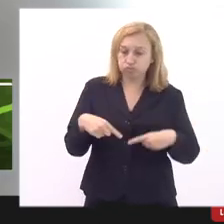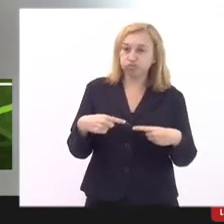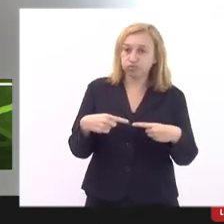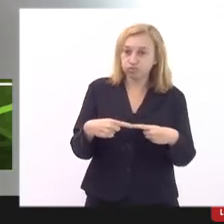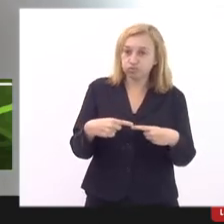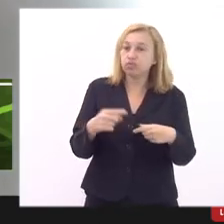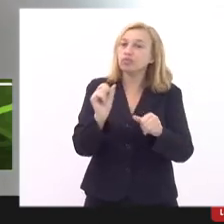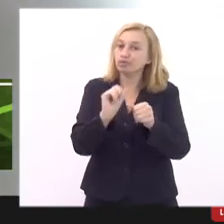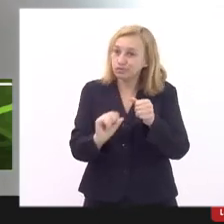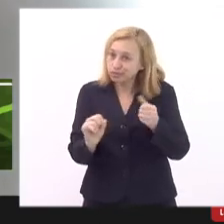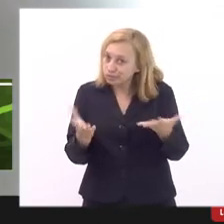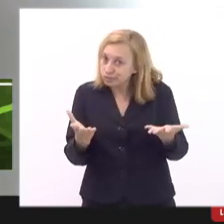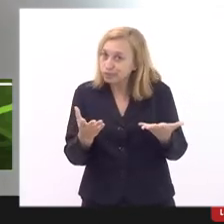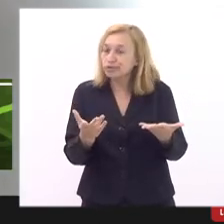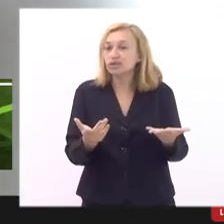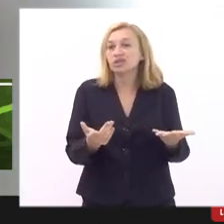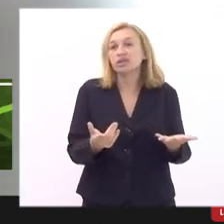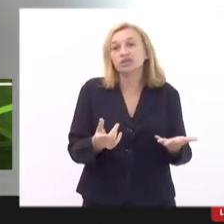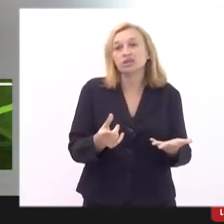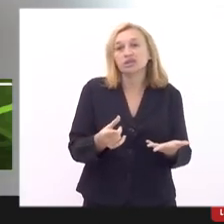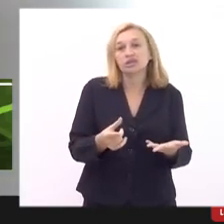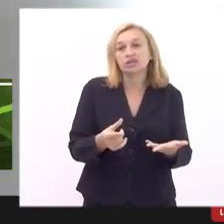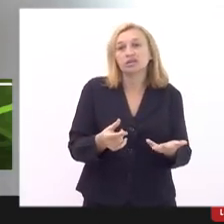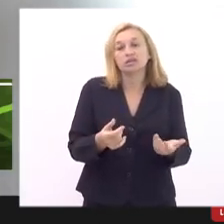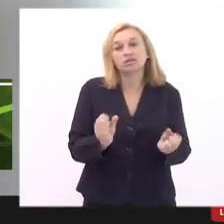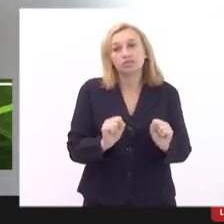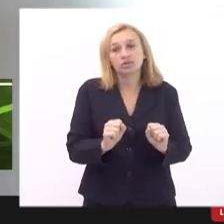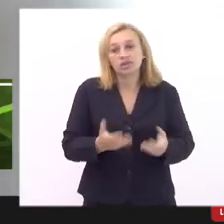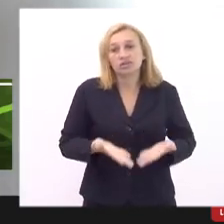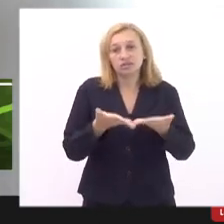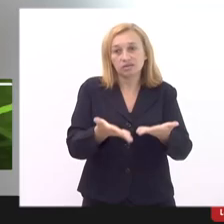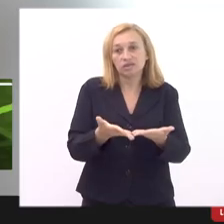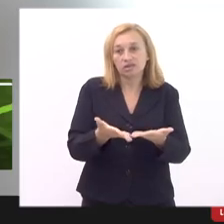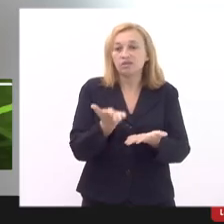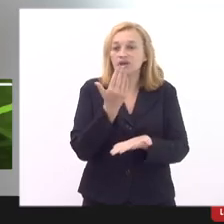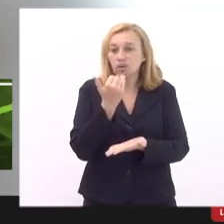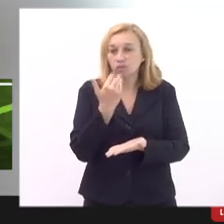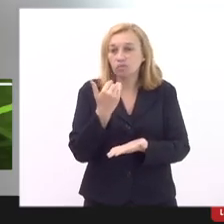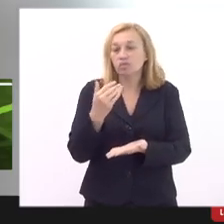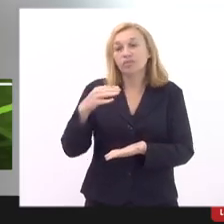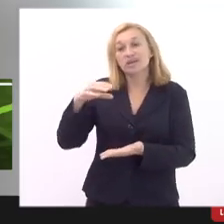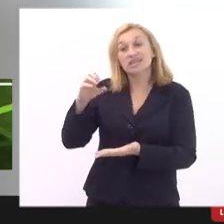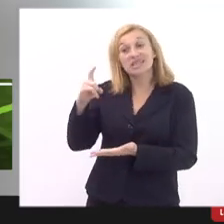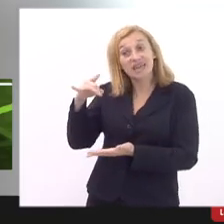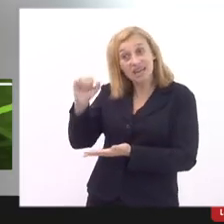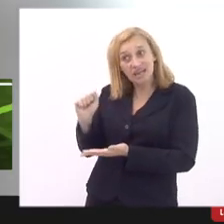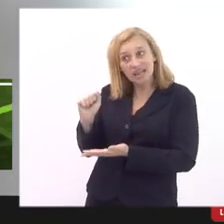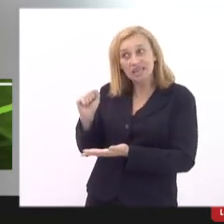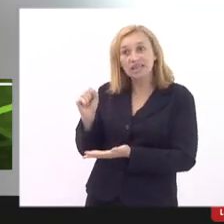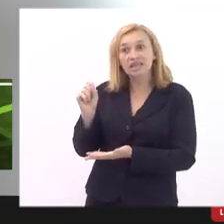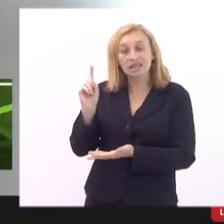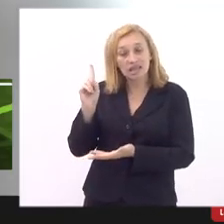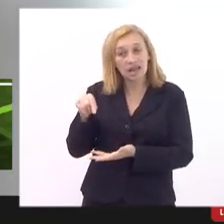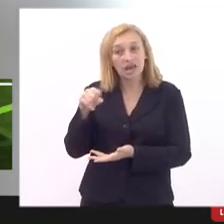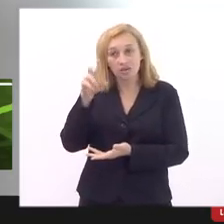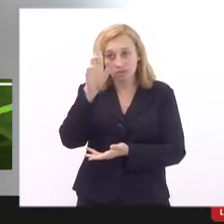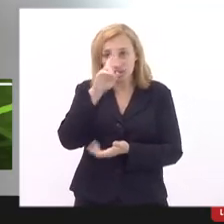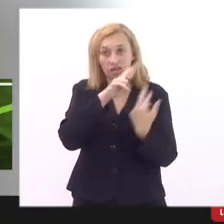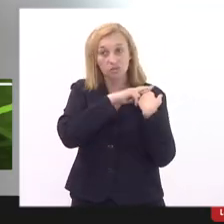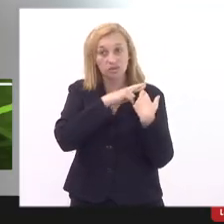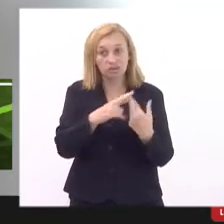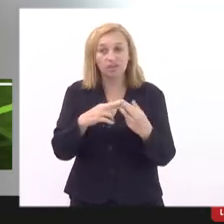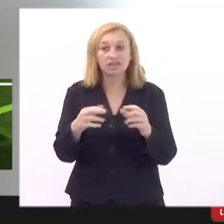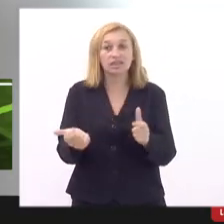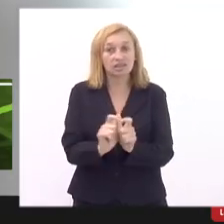a fazer para dar conta de servir a merenda como a Celinha falou que é uma grande responsabilidade